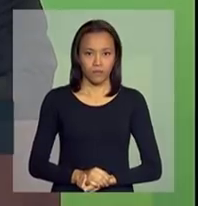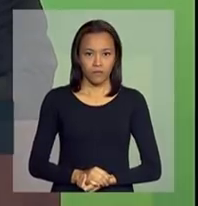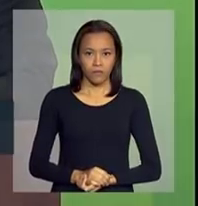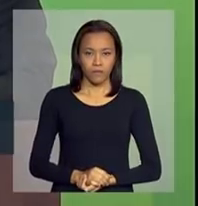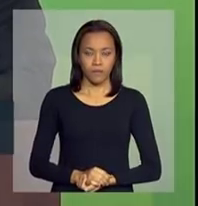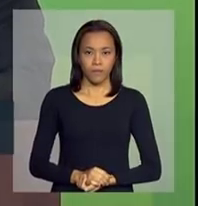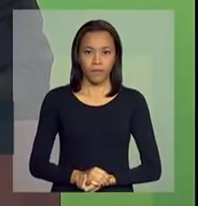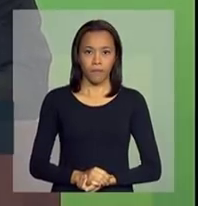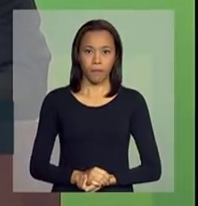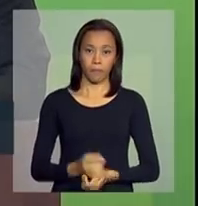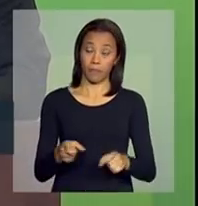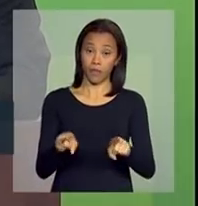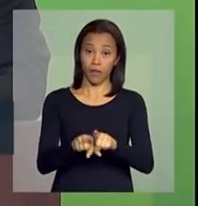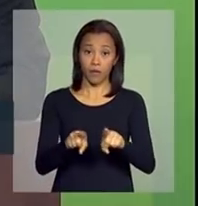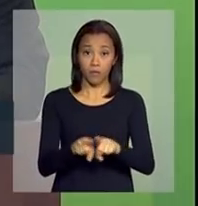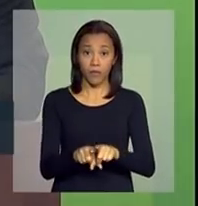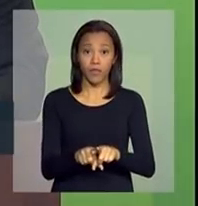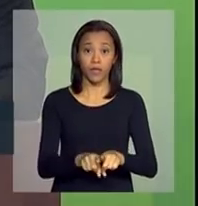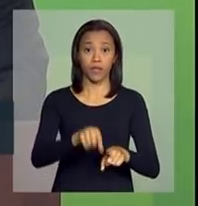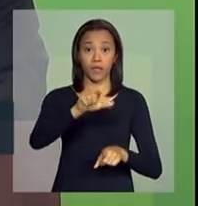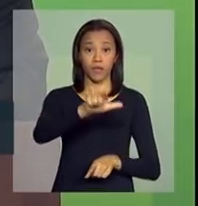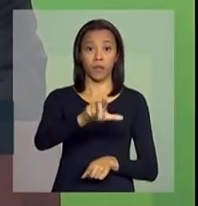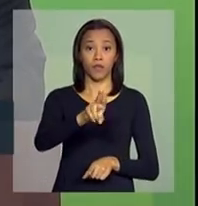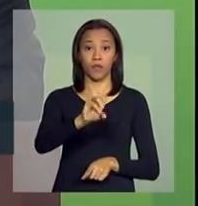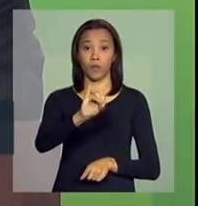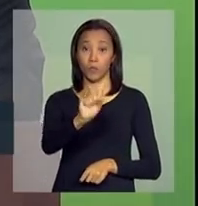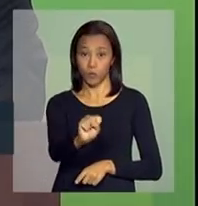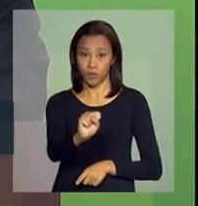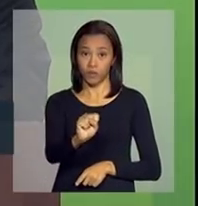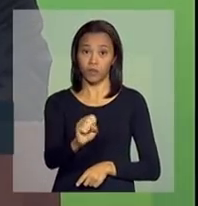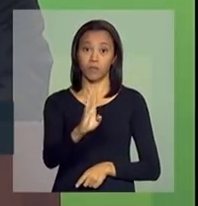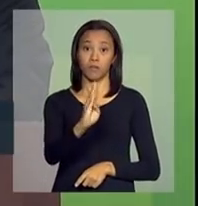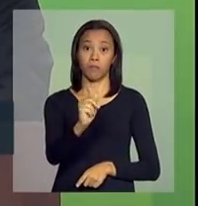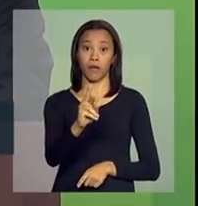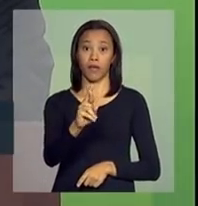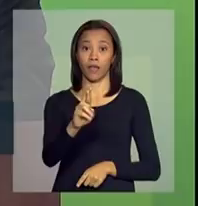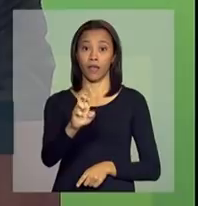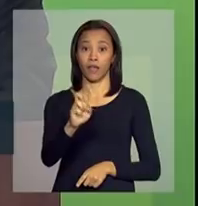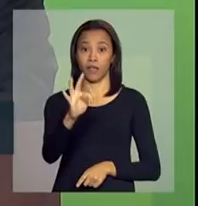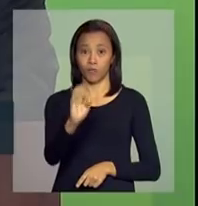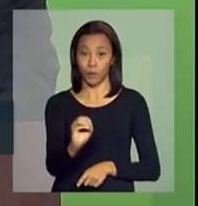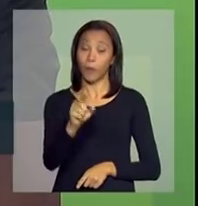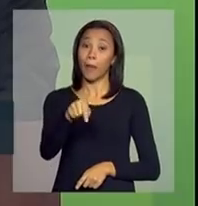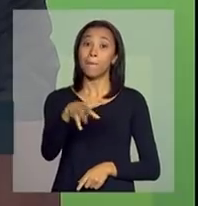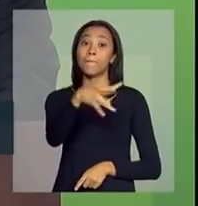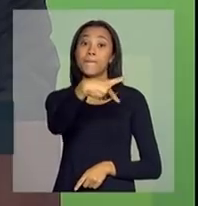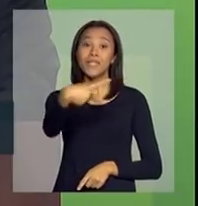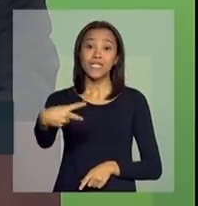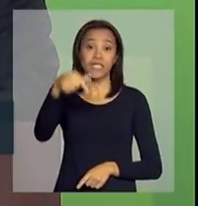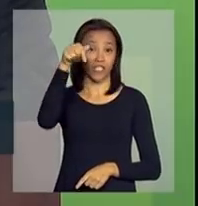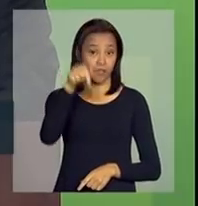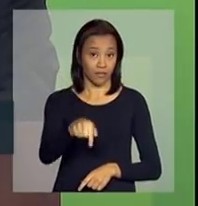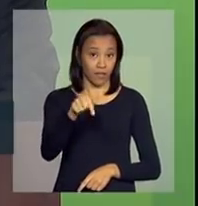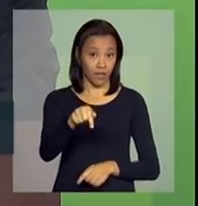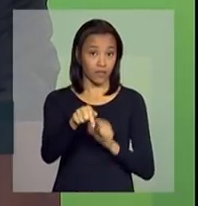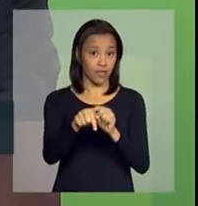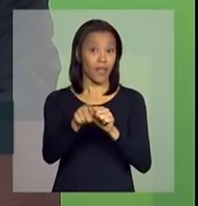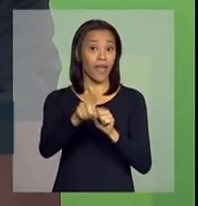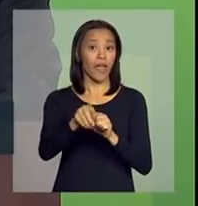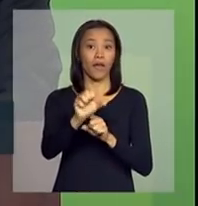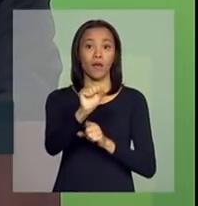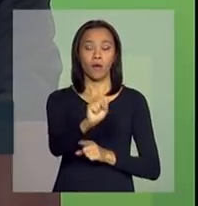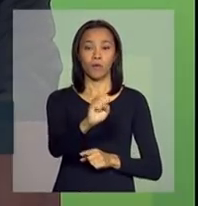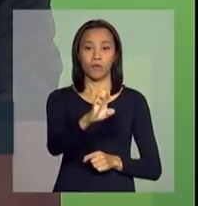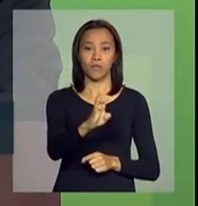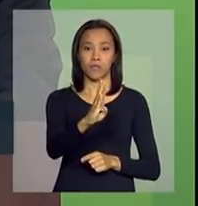Meu caro Luiz Barreto, presidente desta grande instituição, que é o SEBRAE